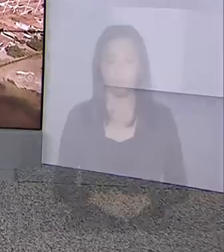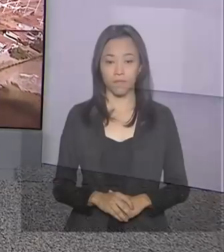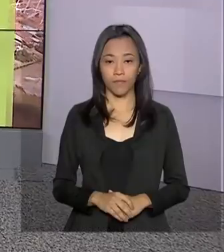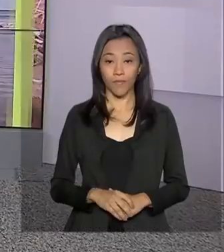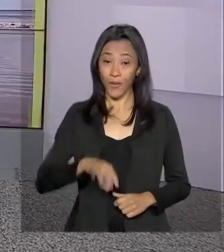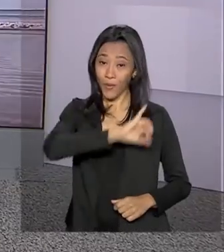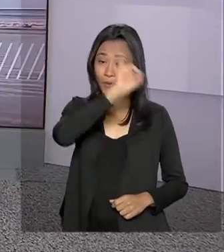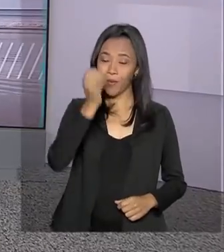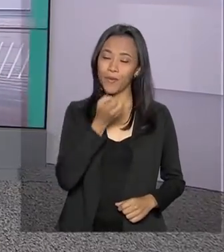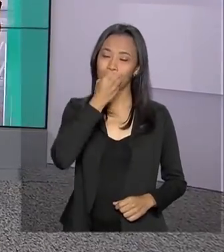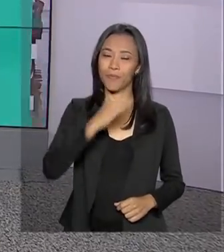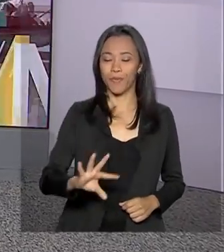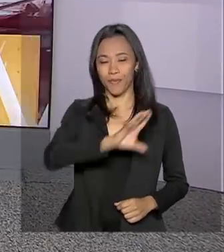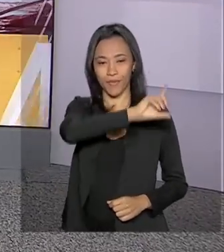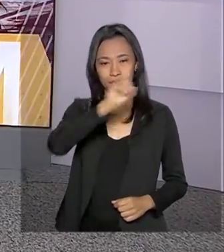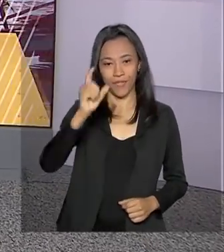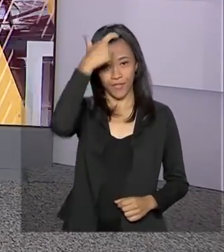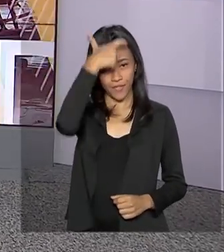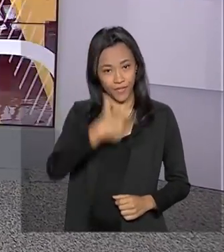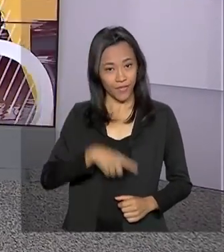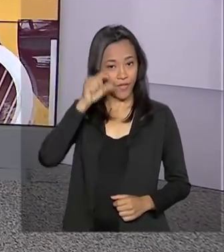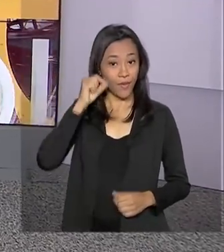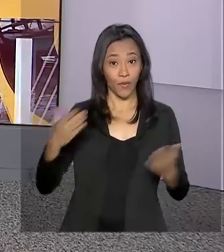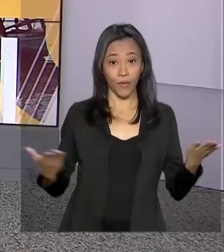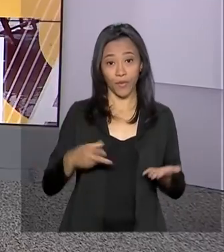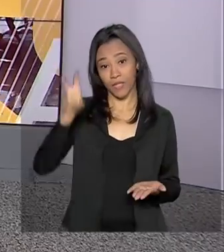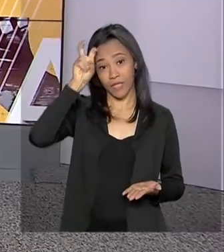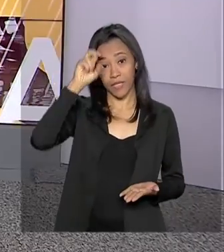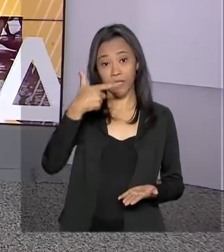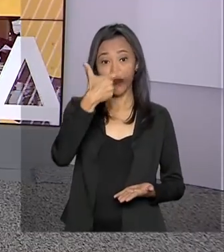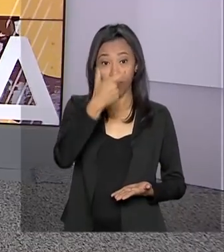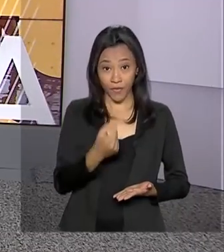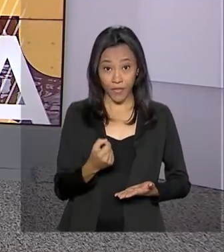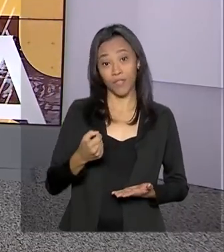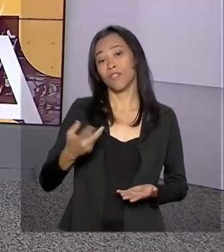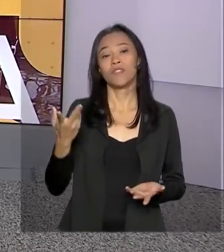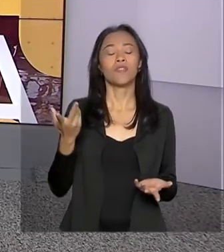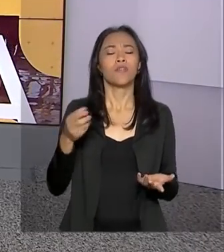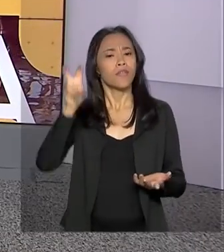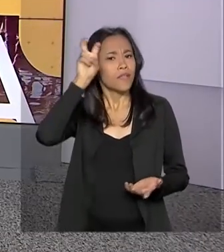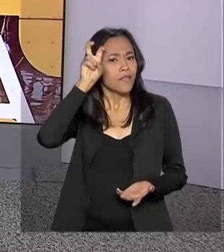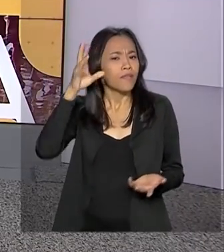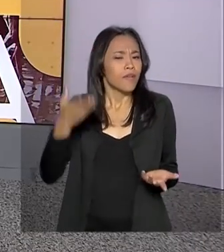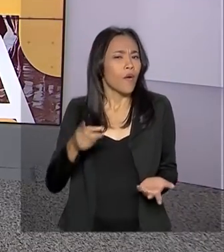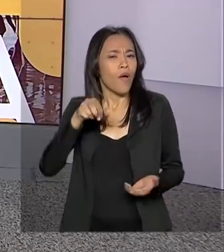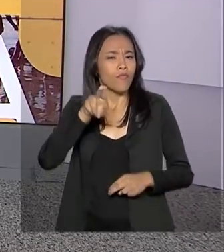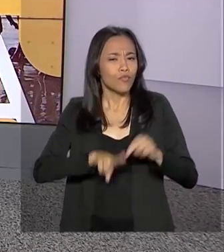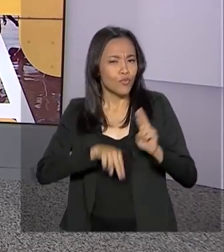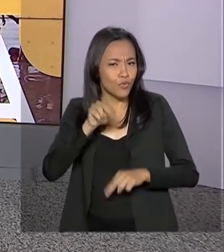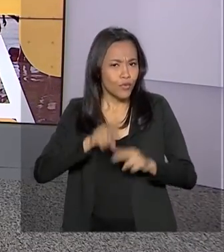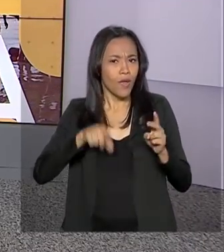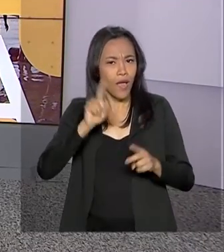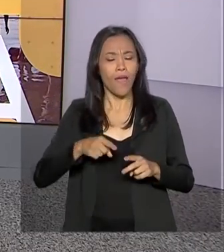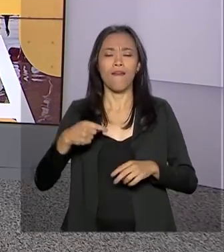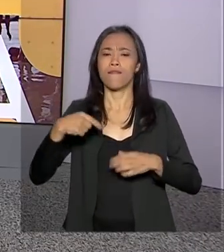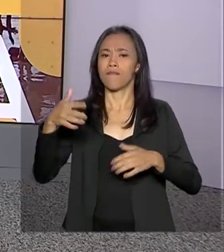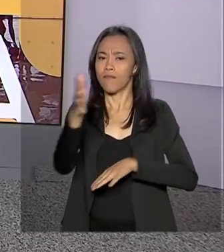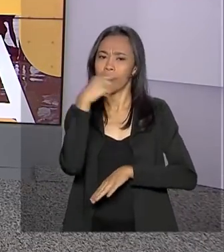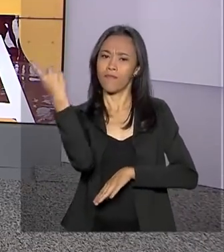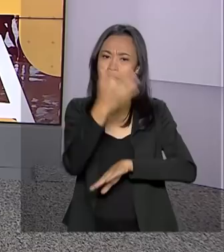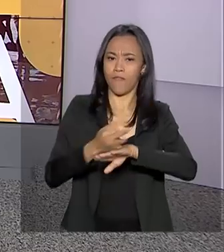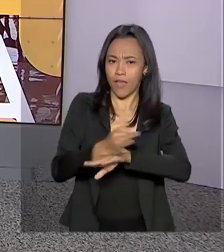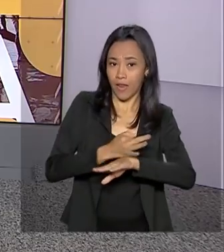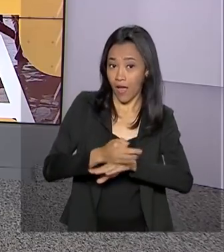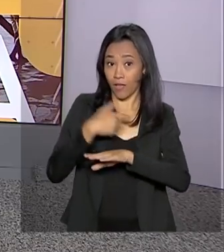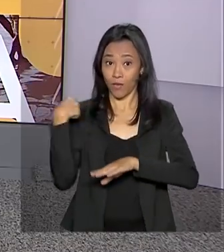Olá, bom dia! Eu sou Carla Vatiê. Hoje é quinta-feira, 20 de junho, feriado de Corpus Christi. A partir de agora, estamos juntos no Brasil em Dia,